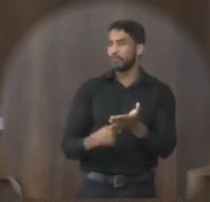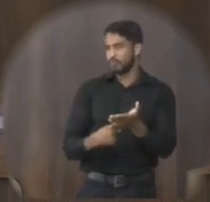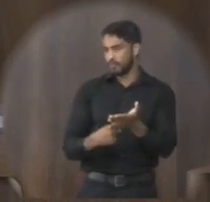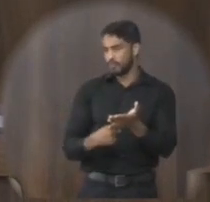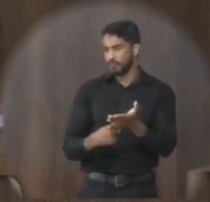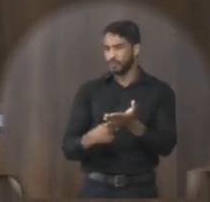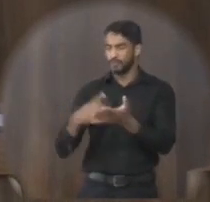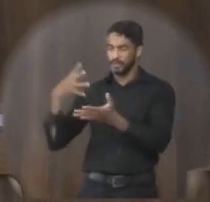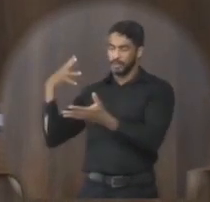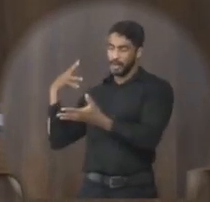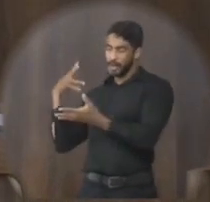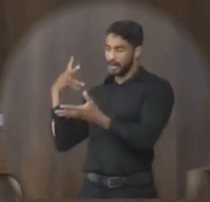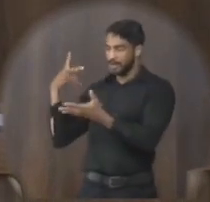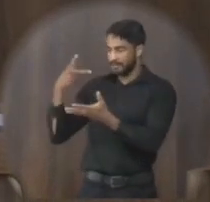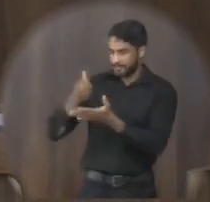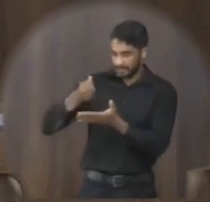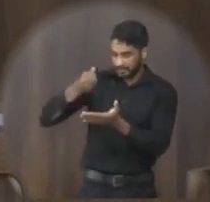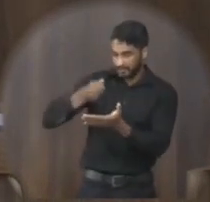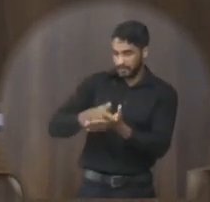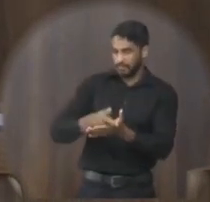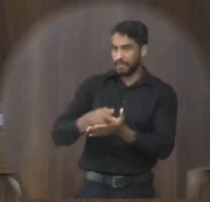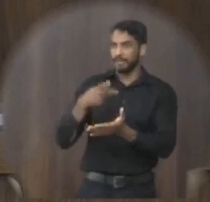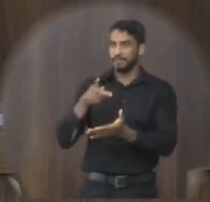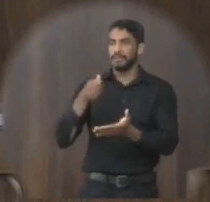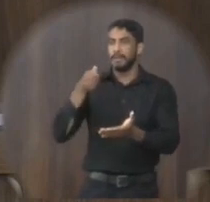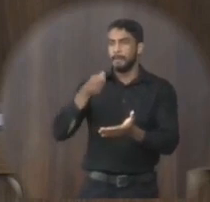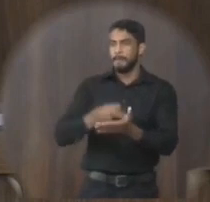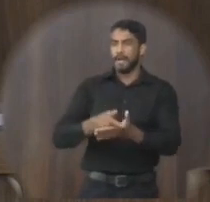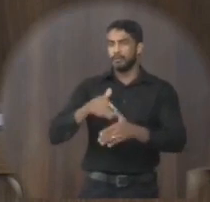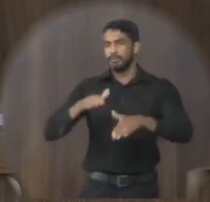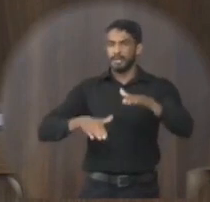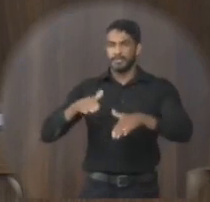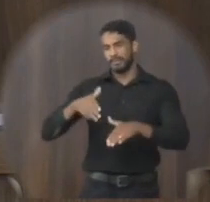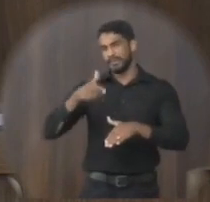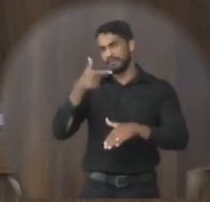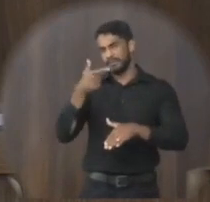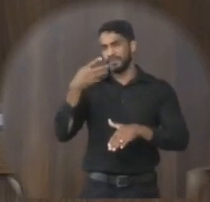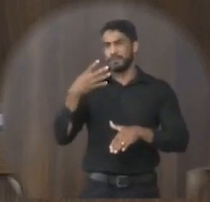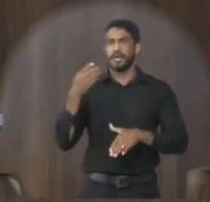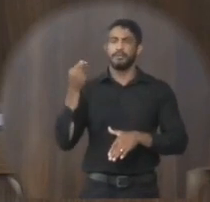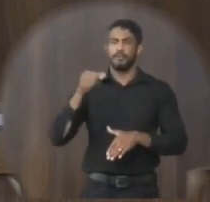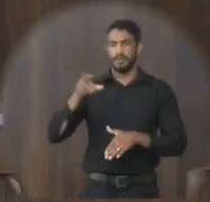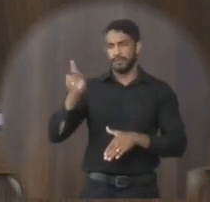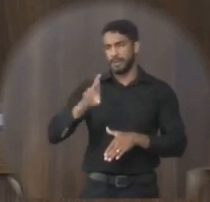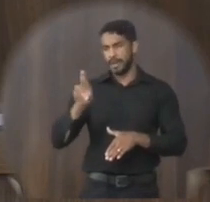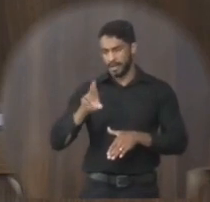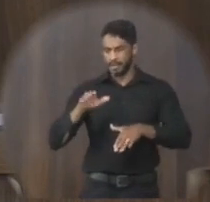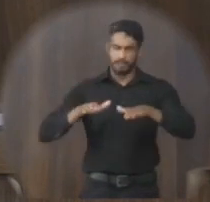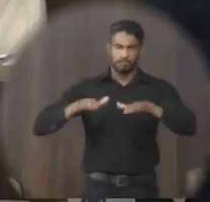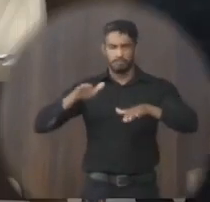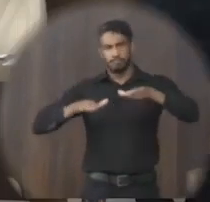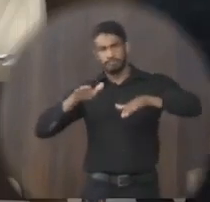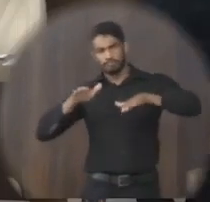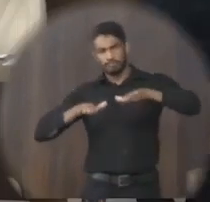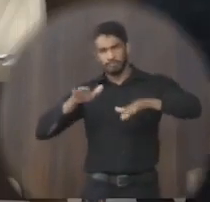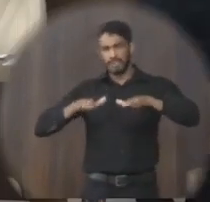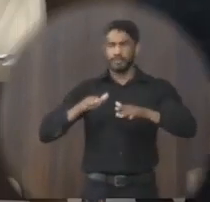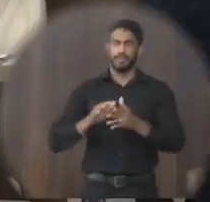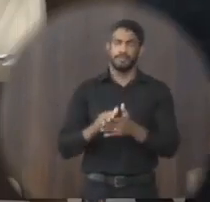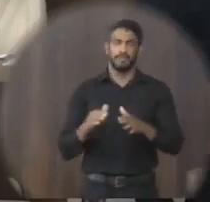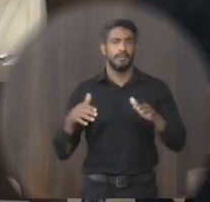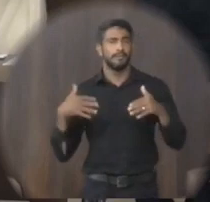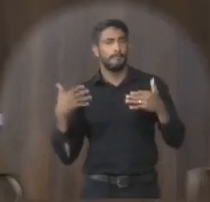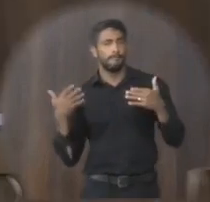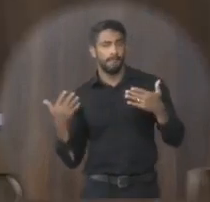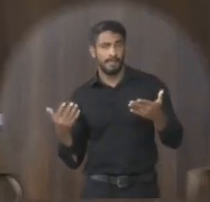a antecipação da indenização, já se pagaram cerca de R$ 24 mil nessa casa por aí, né? Correto. E assim,